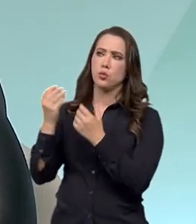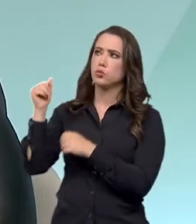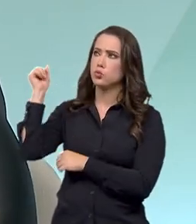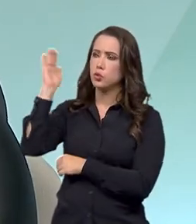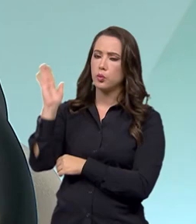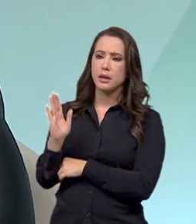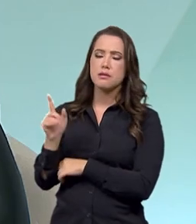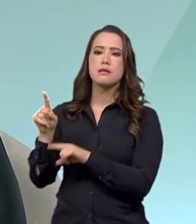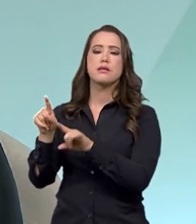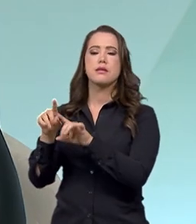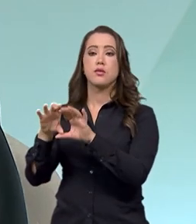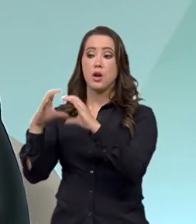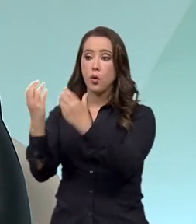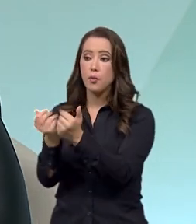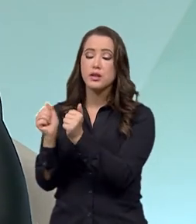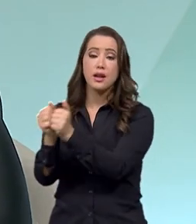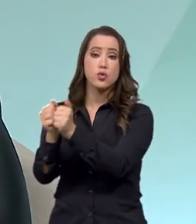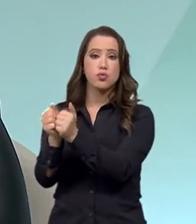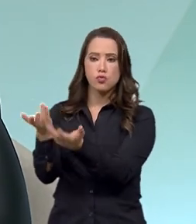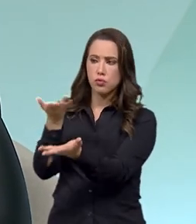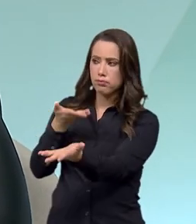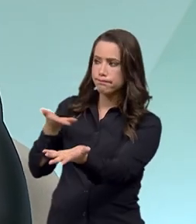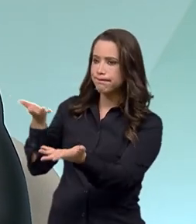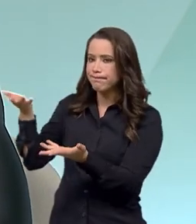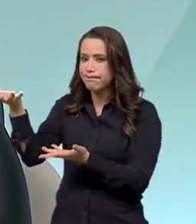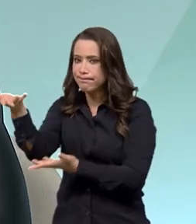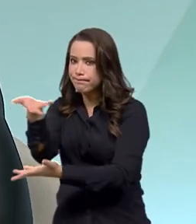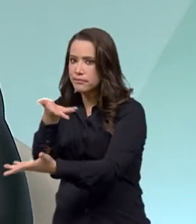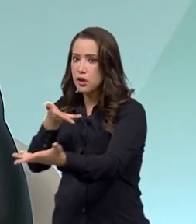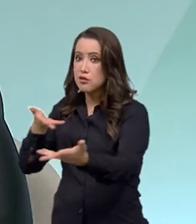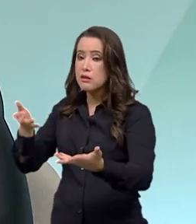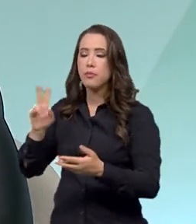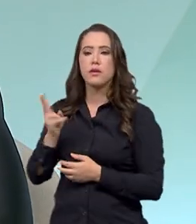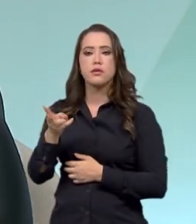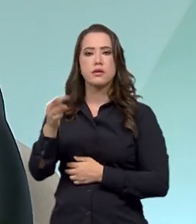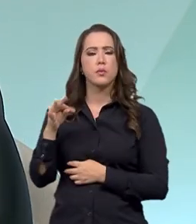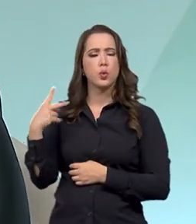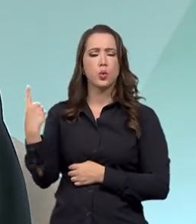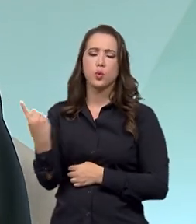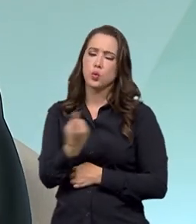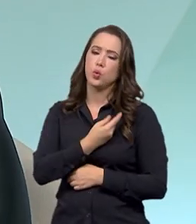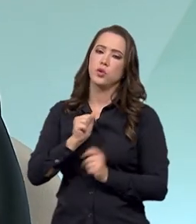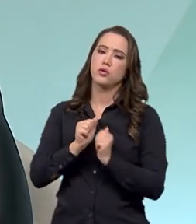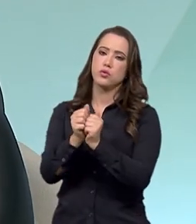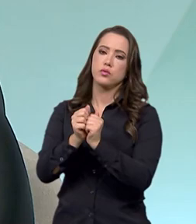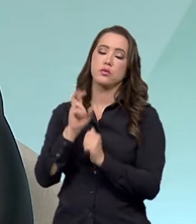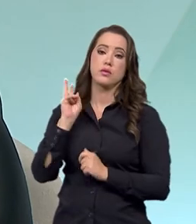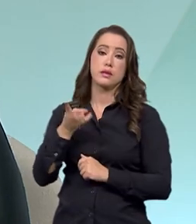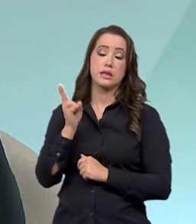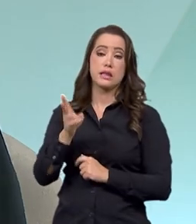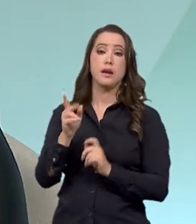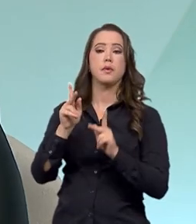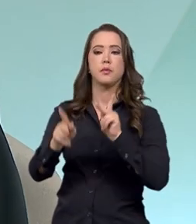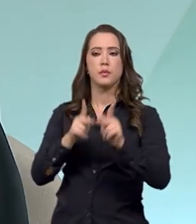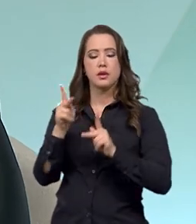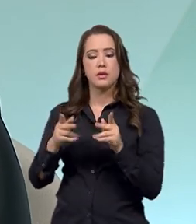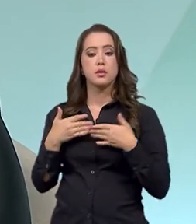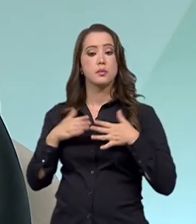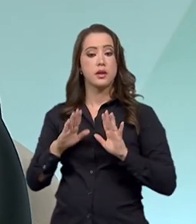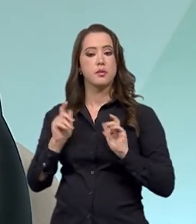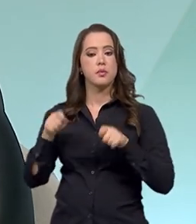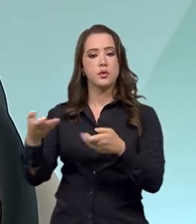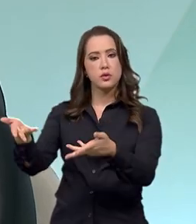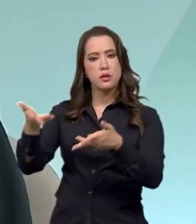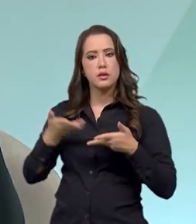um trabalho colaborativo, que diz respeito a todo mundo e estamos cada dia mais abertos à população, a receber também o